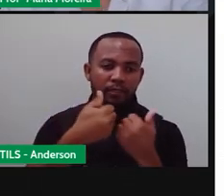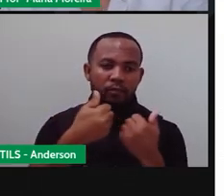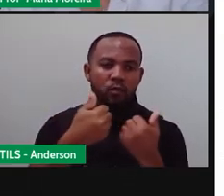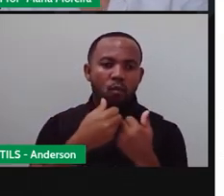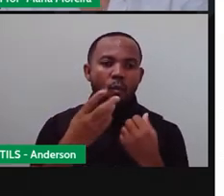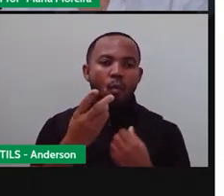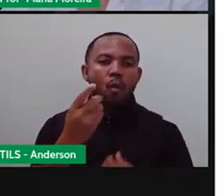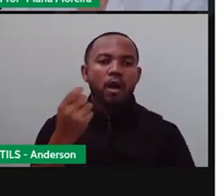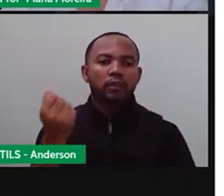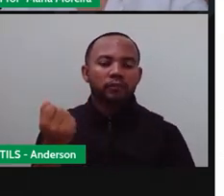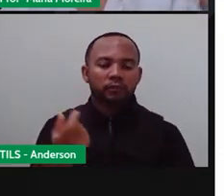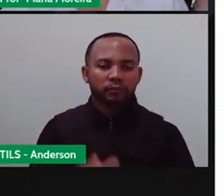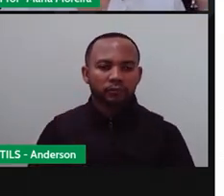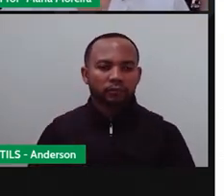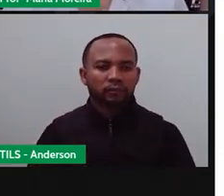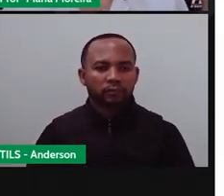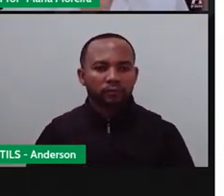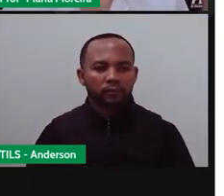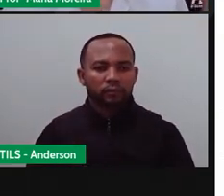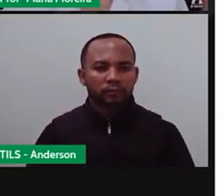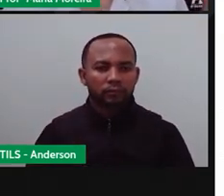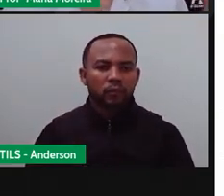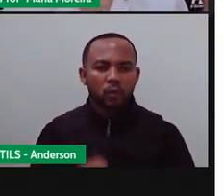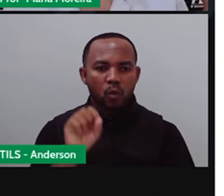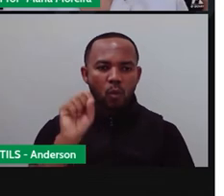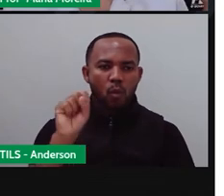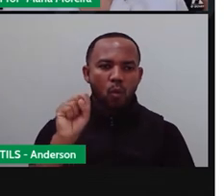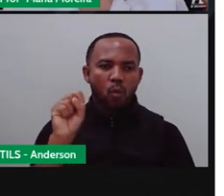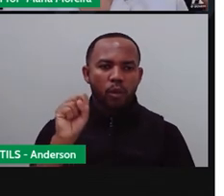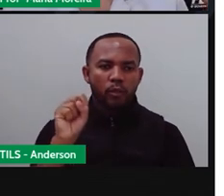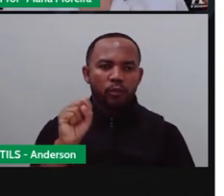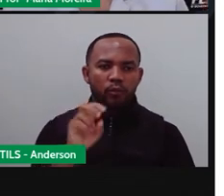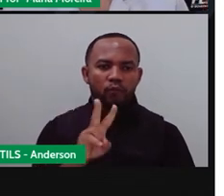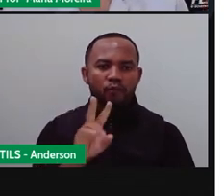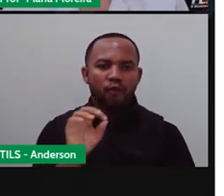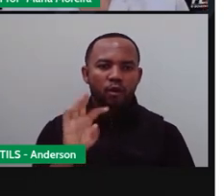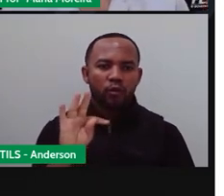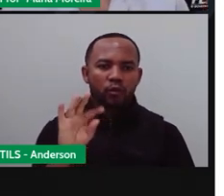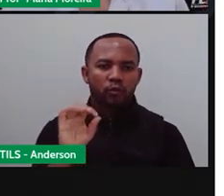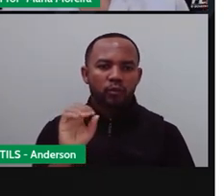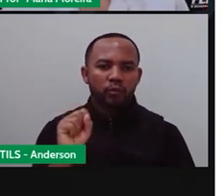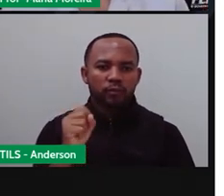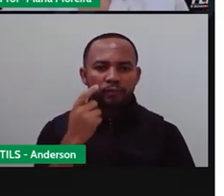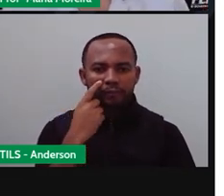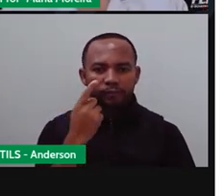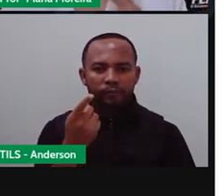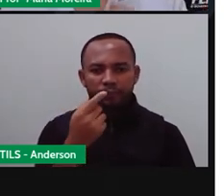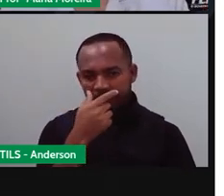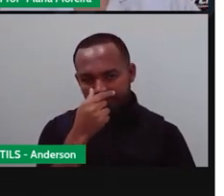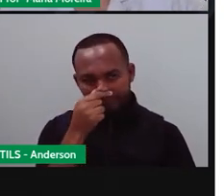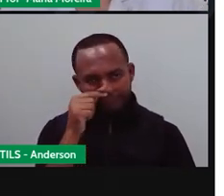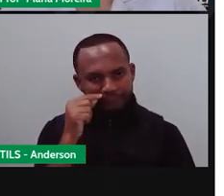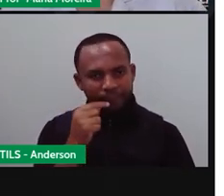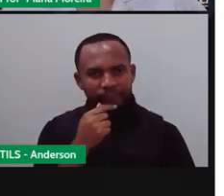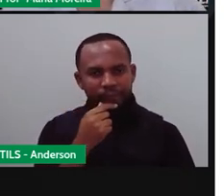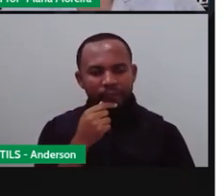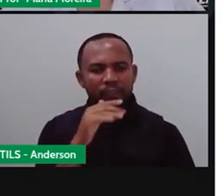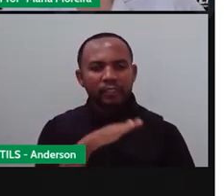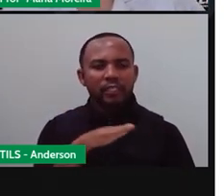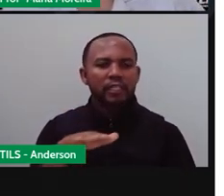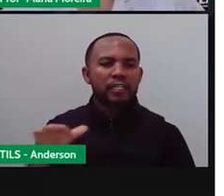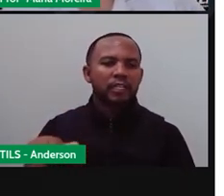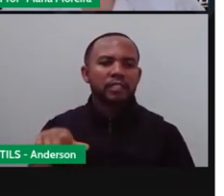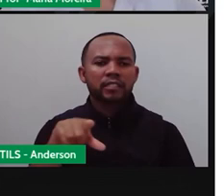votos teve o animal preferido? Ó, oito votos, né? Bom, quantas crianças escolheram a